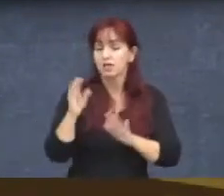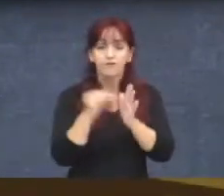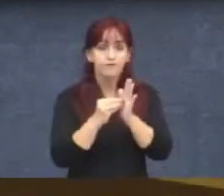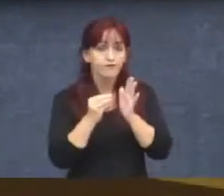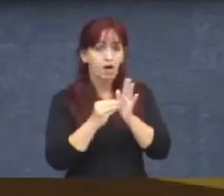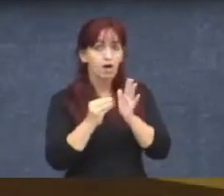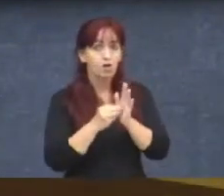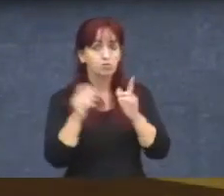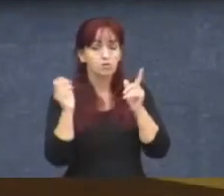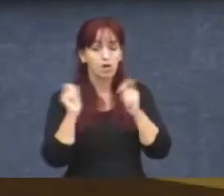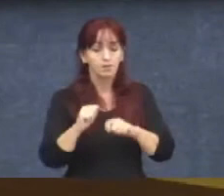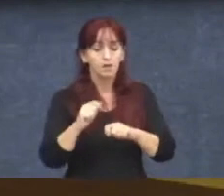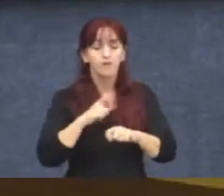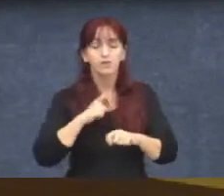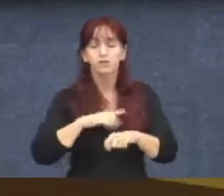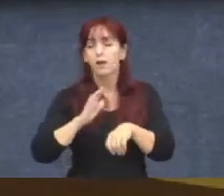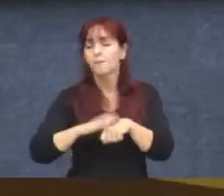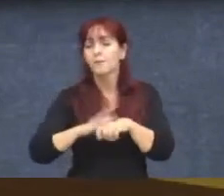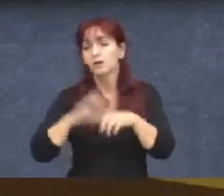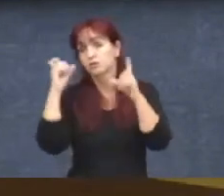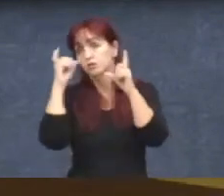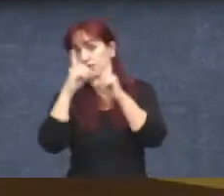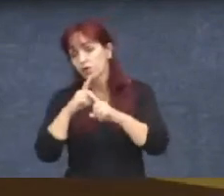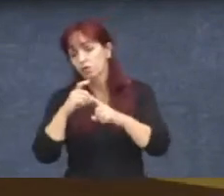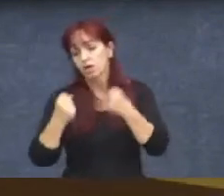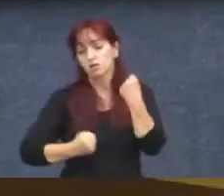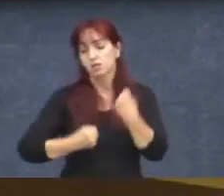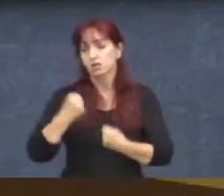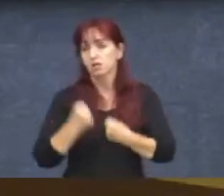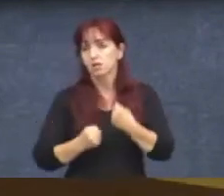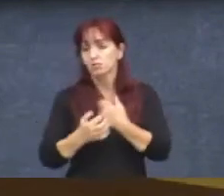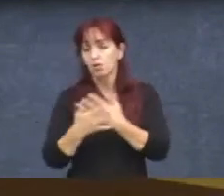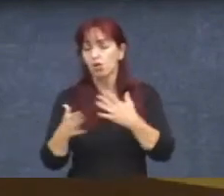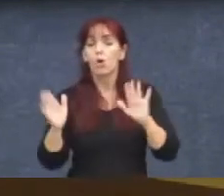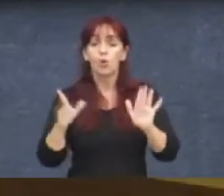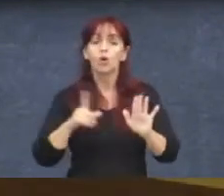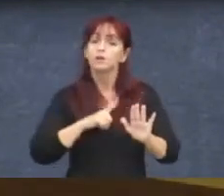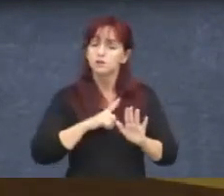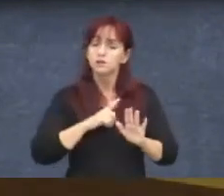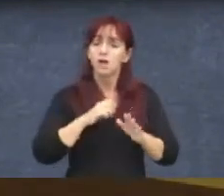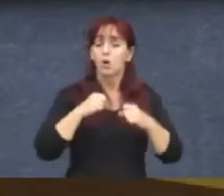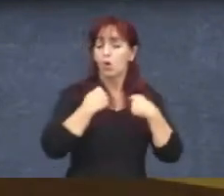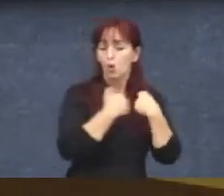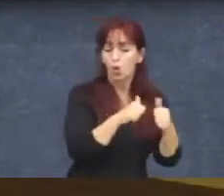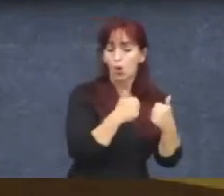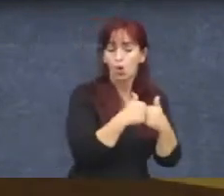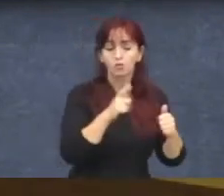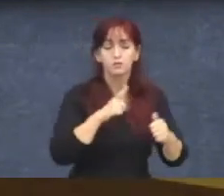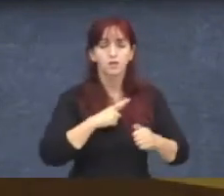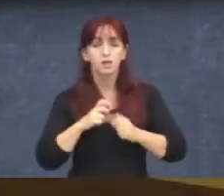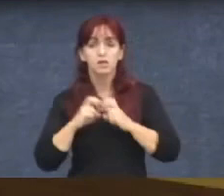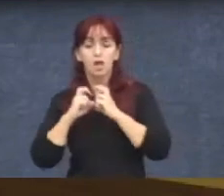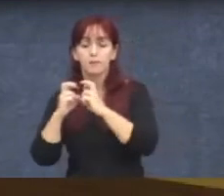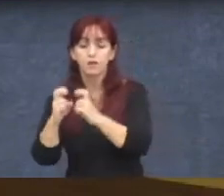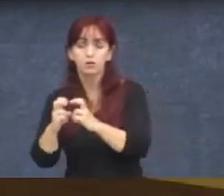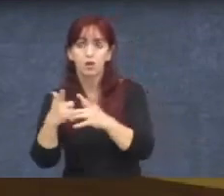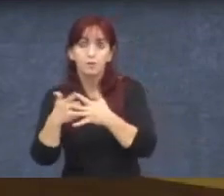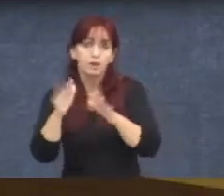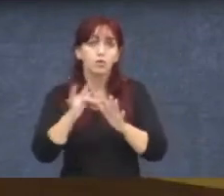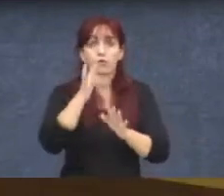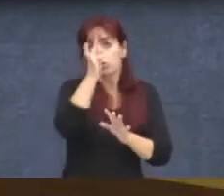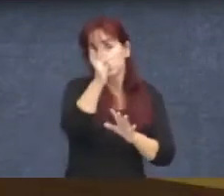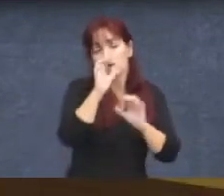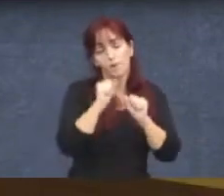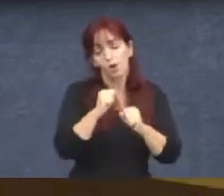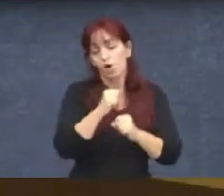modais de transporte. Hoje, BH, temos ônibus e temos uma linha de metrô, mas, no futuro, a gente pode ter outros tipos de plataforma. E o